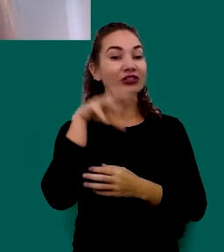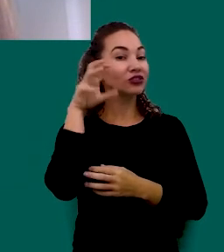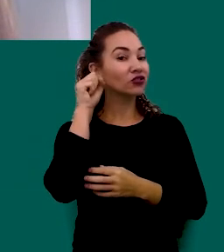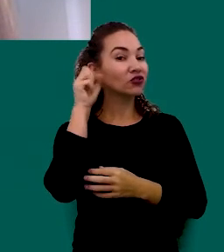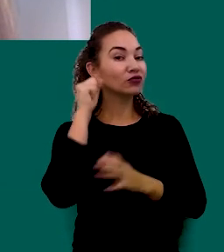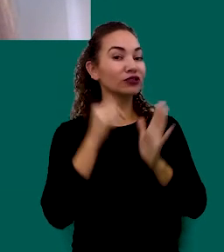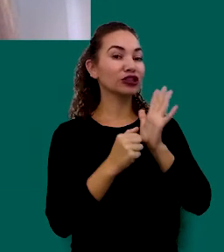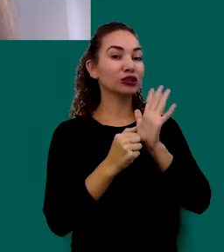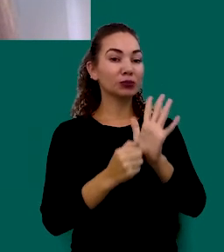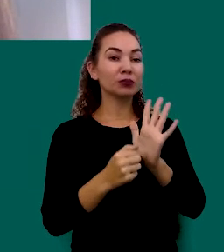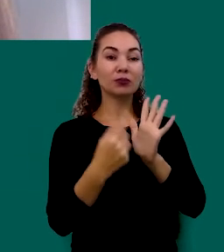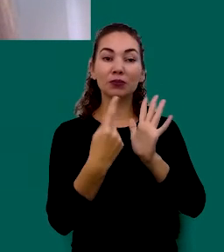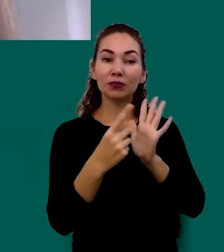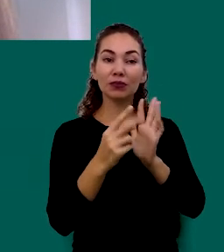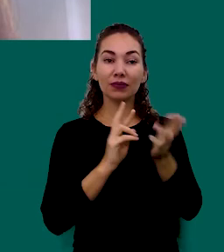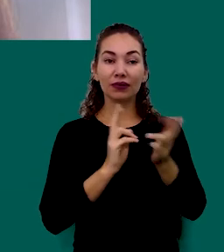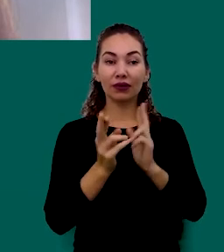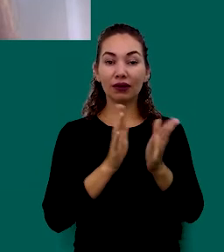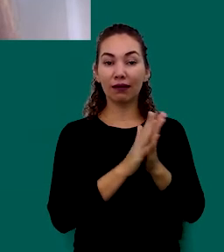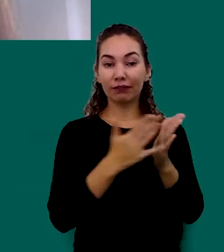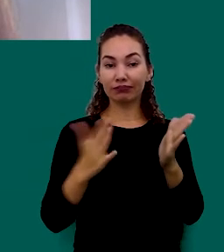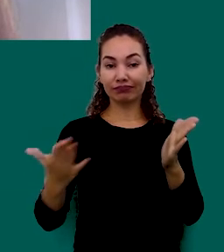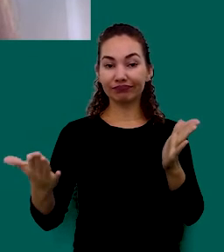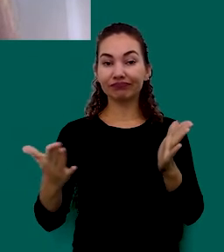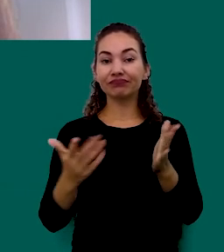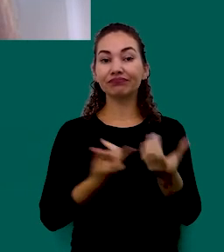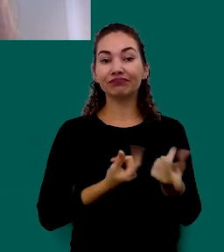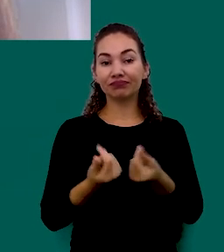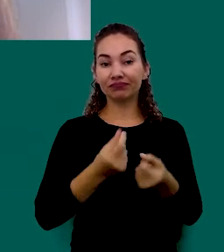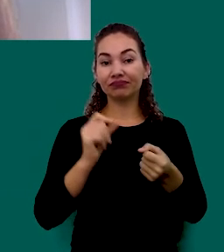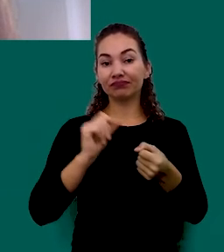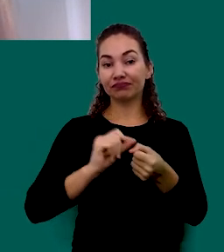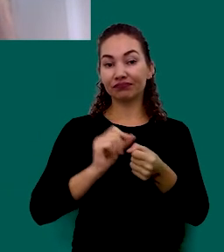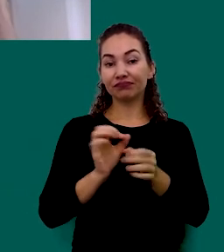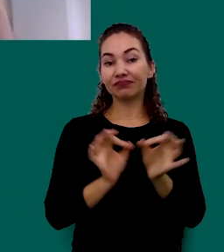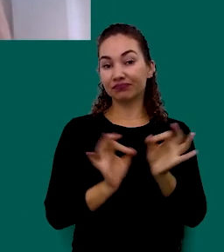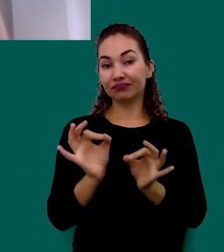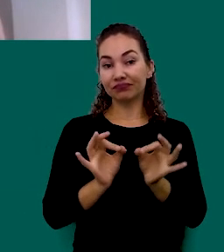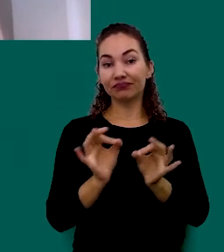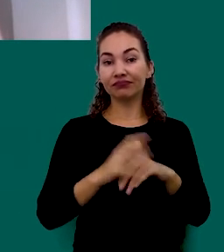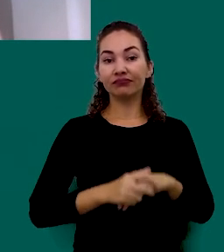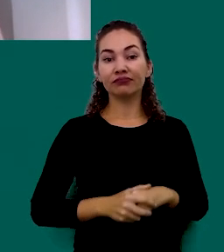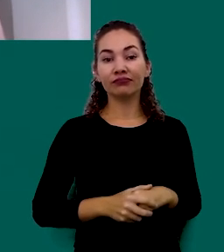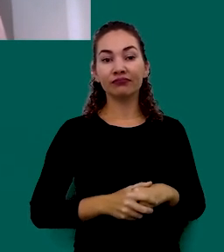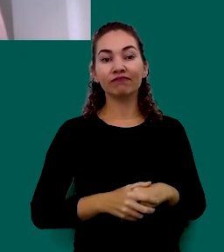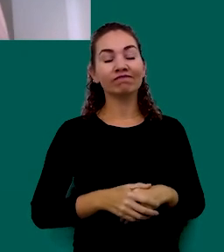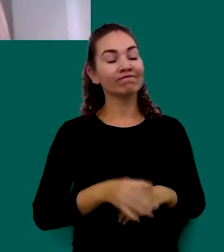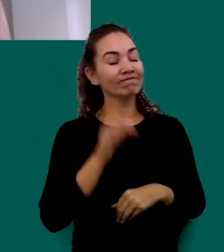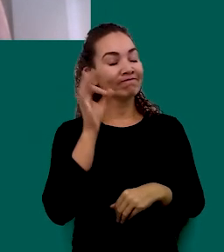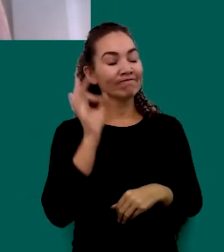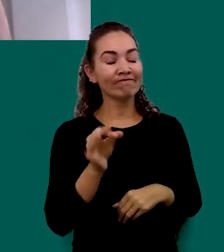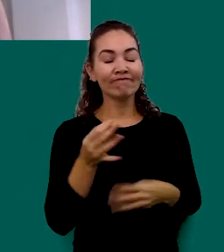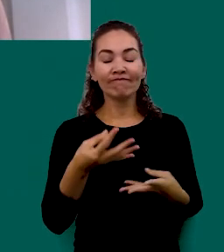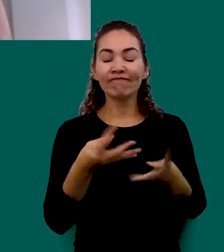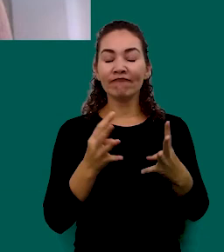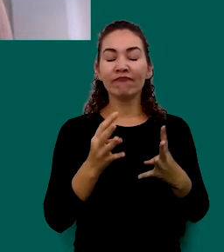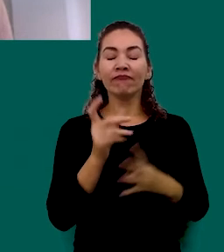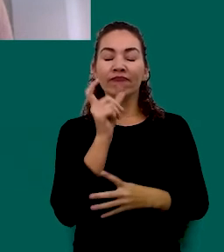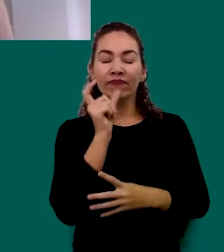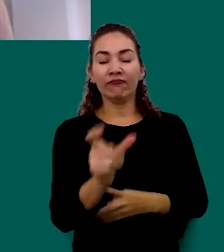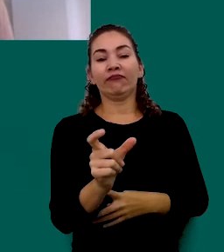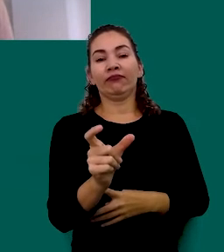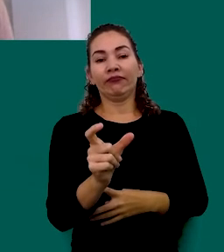A Apresentação Dela Em Relação A Cartilha Financeira Que Foi Desenvolvida Pelo Projeto Fica Evidente Que A Palavra